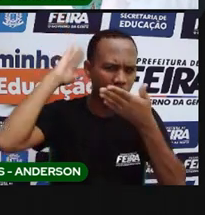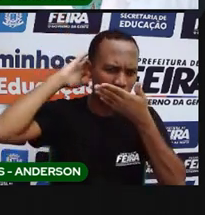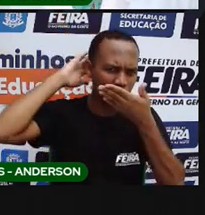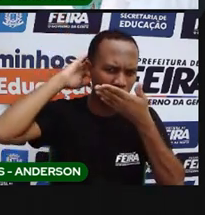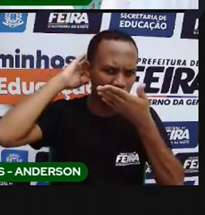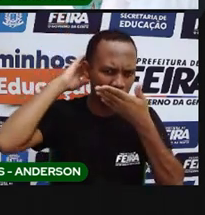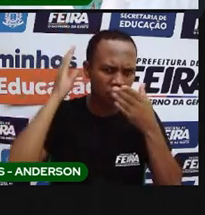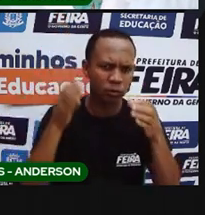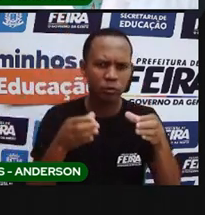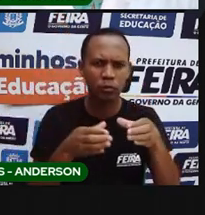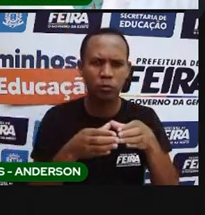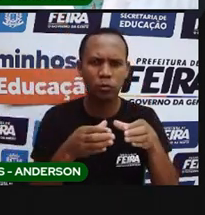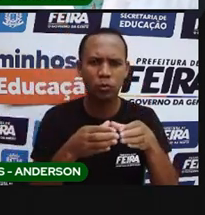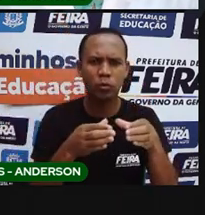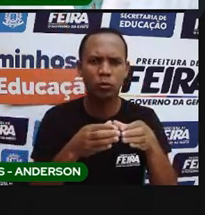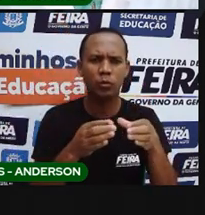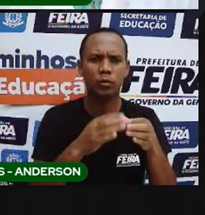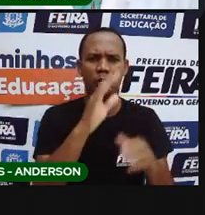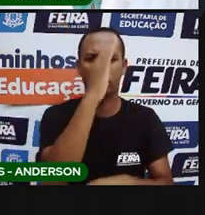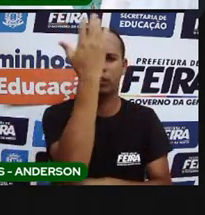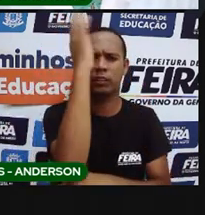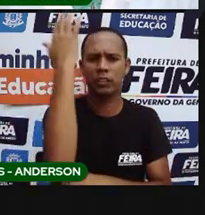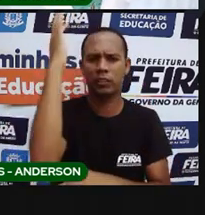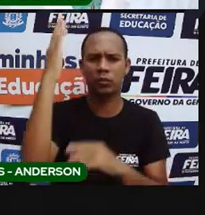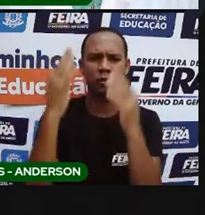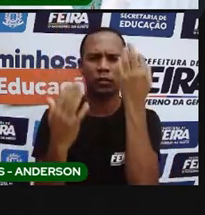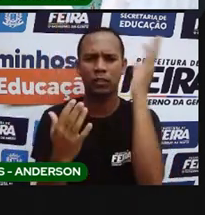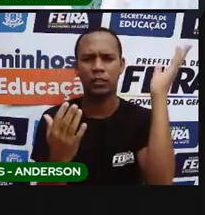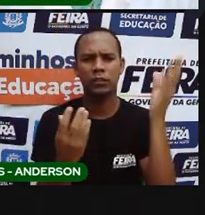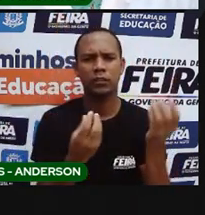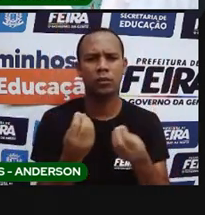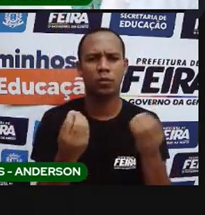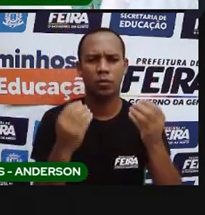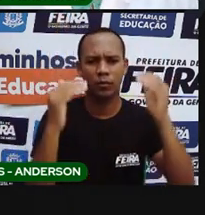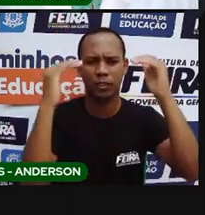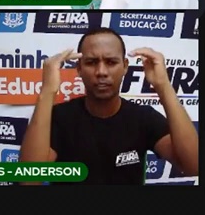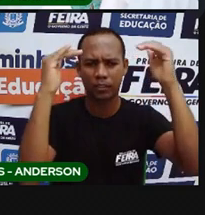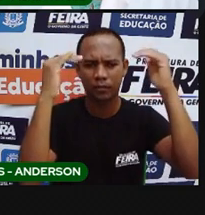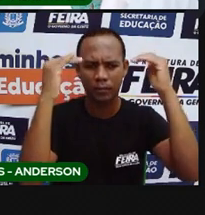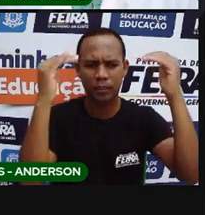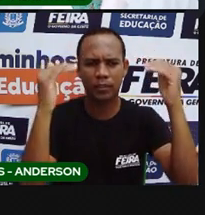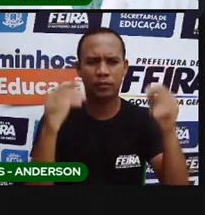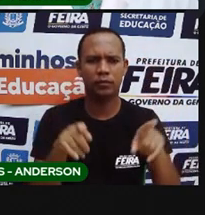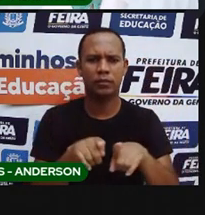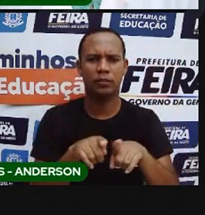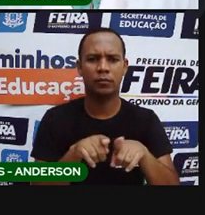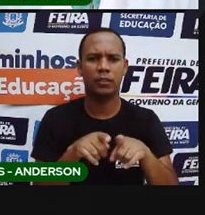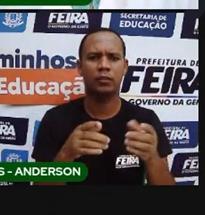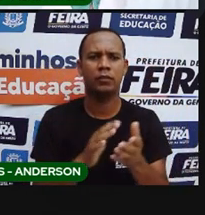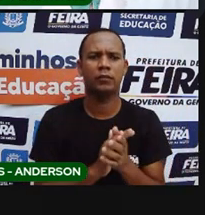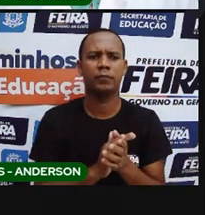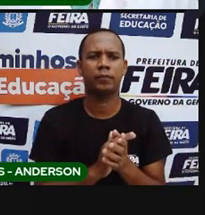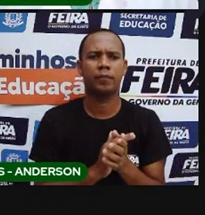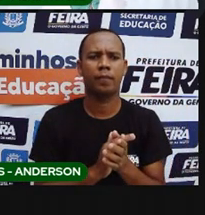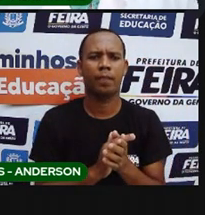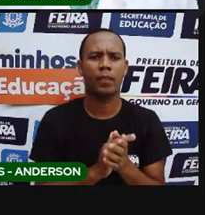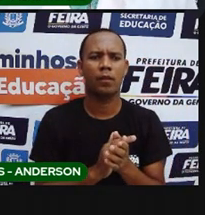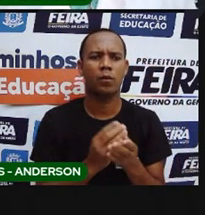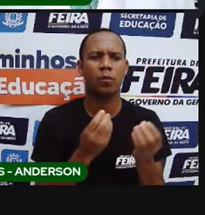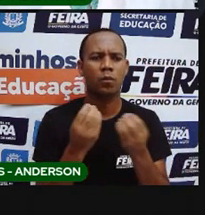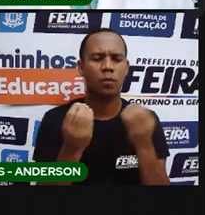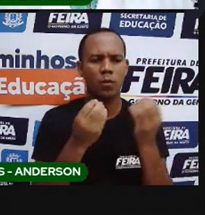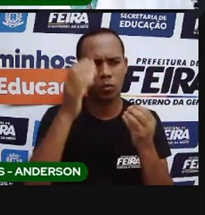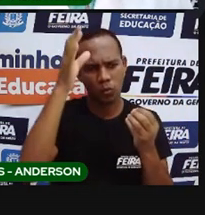a natureza e do respeito que eles têm, na verdade, inclusive aos quais os ritos